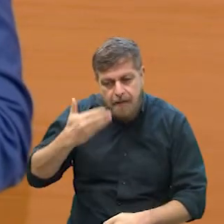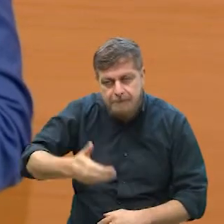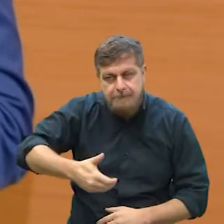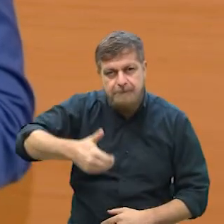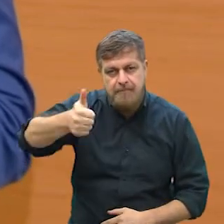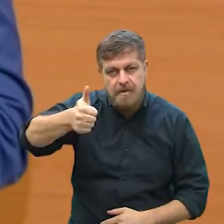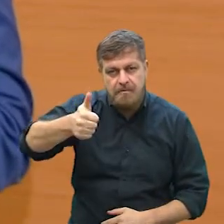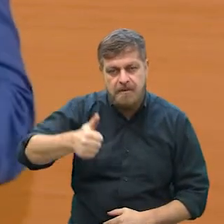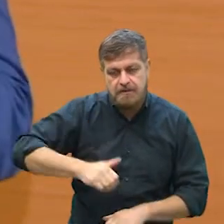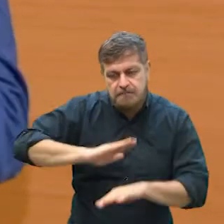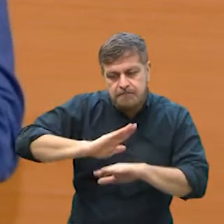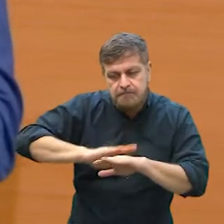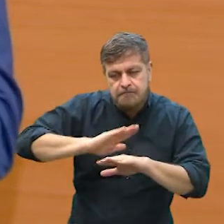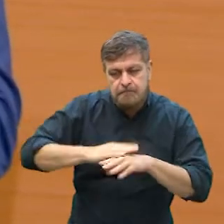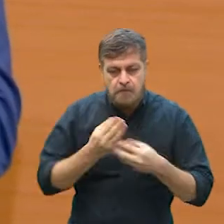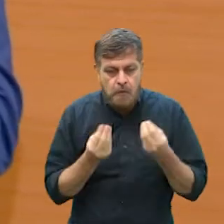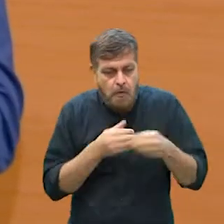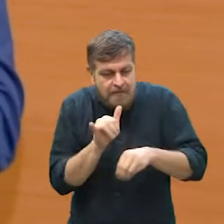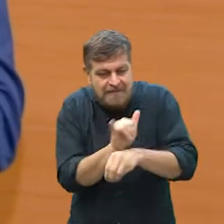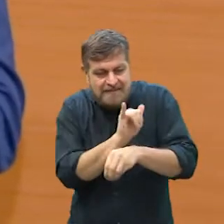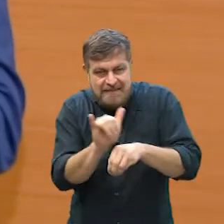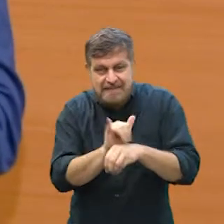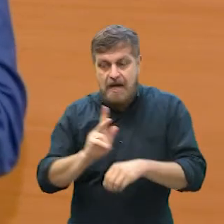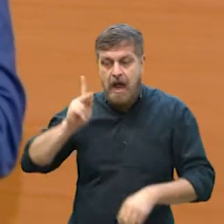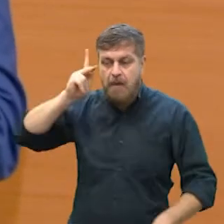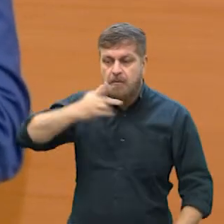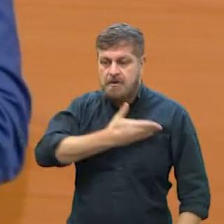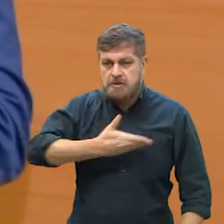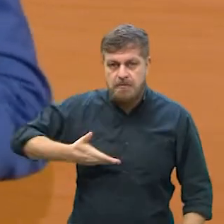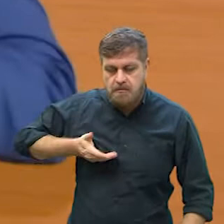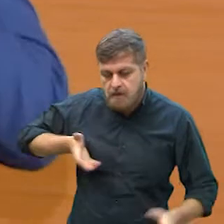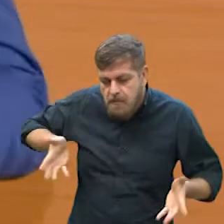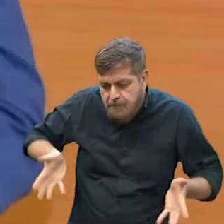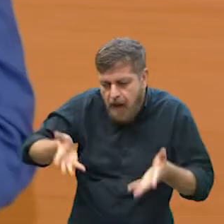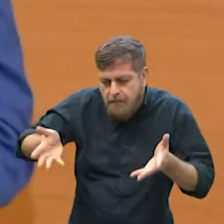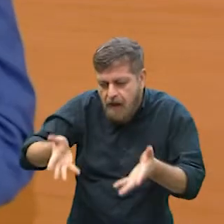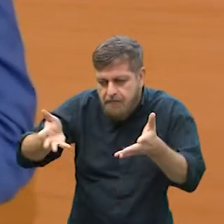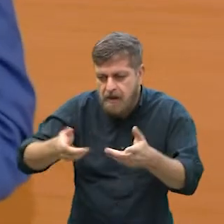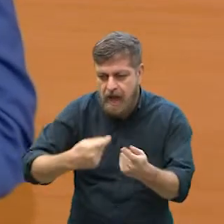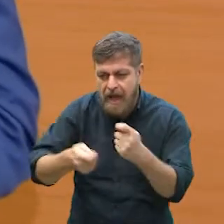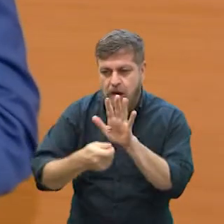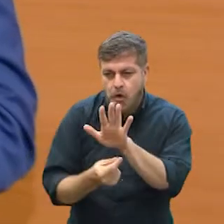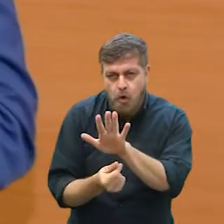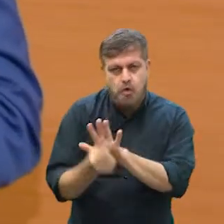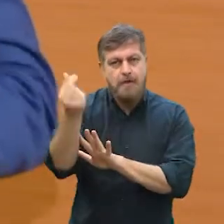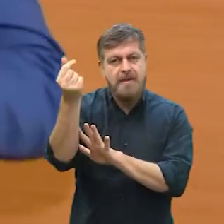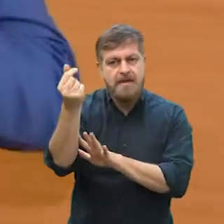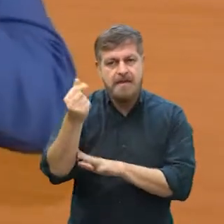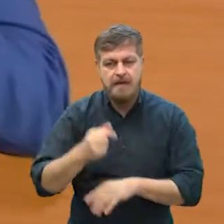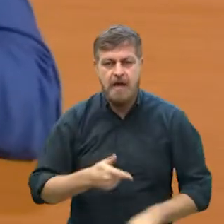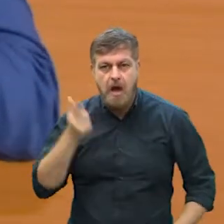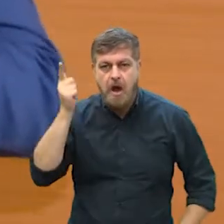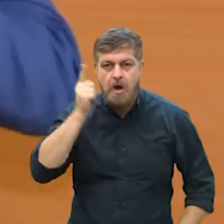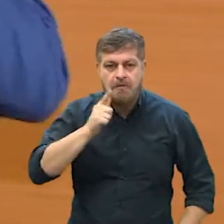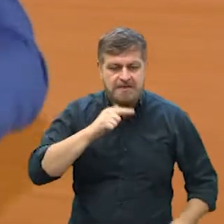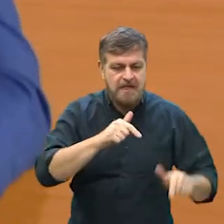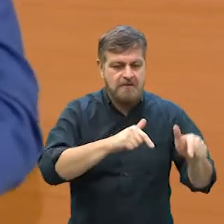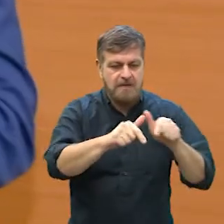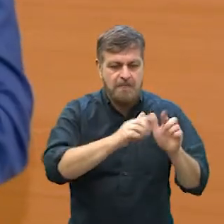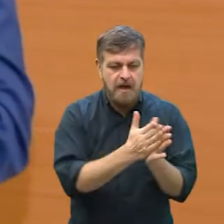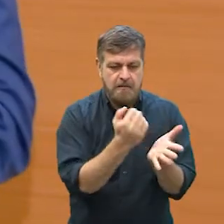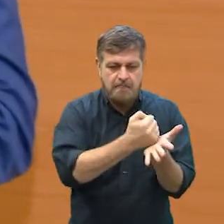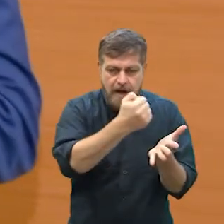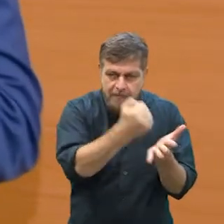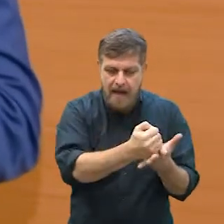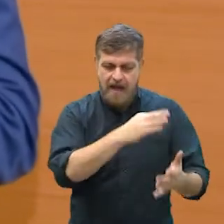ajudar, né? A gente possa fazer algum tipo de política pública incentivando, melhorando a economia, aumentando o número